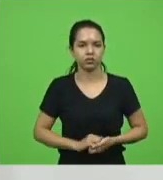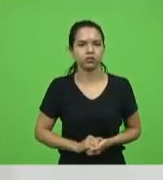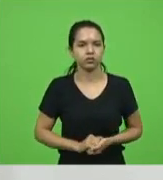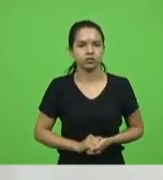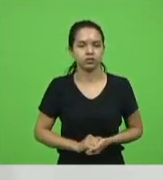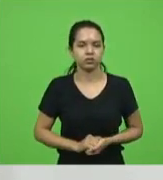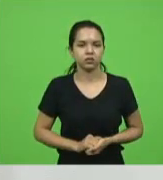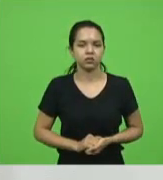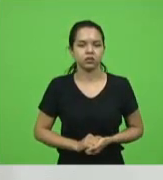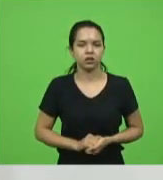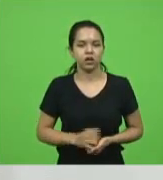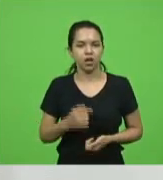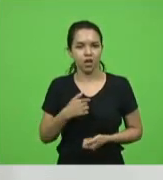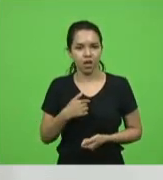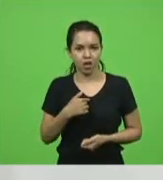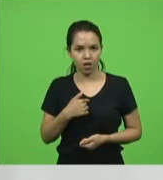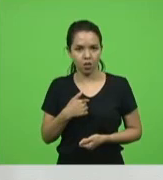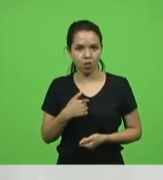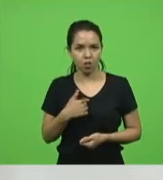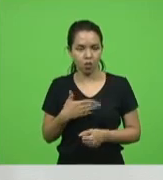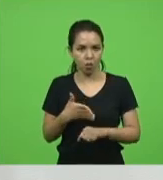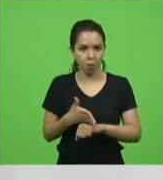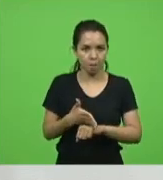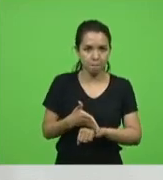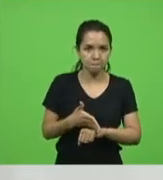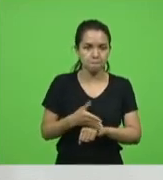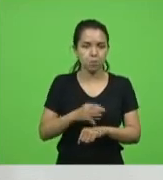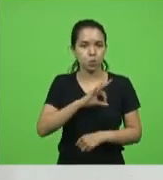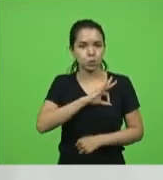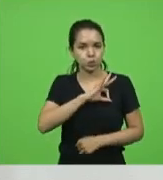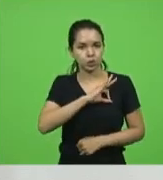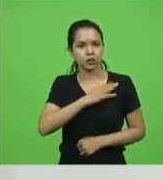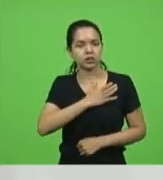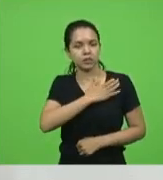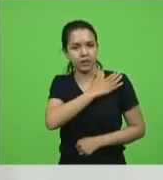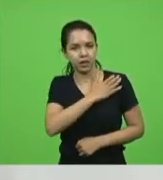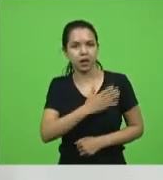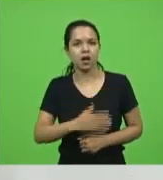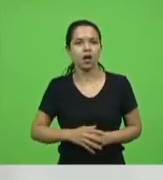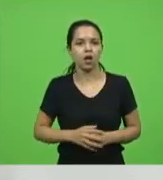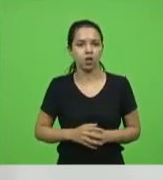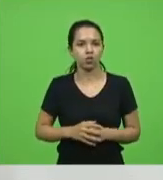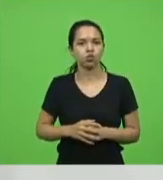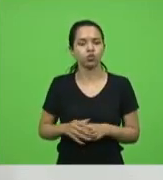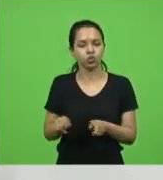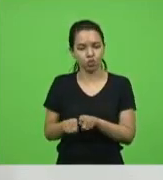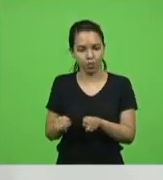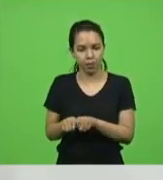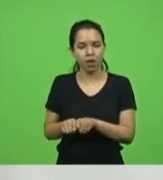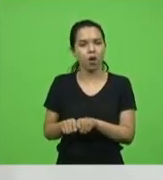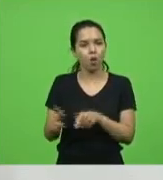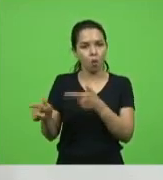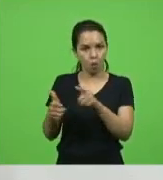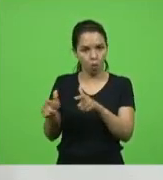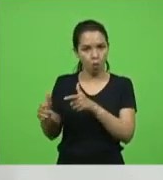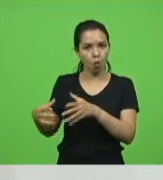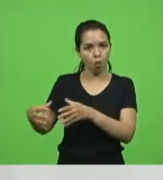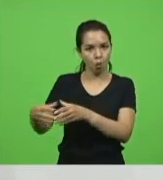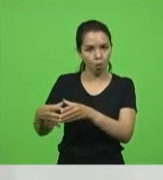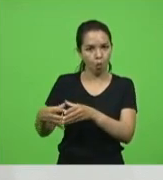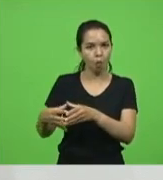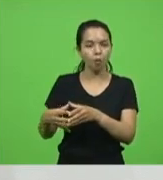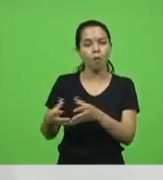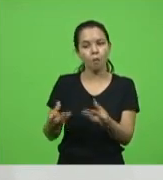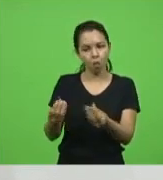Eu entrei numa Polícia Militar e todos aqueles que estavam no grupo ali também, quando incorporaram, hoje a grande maioria